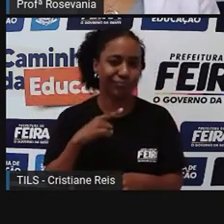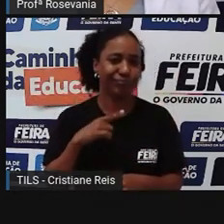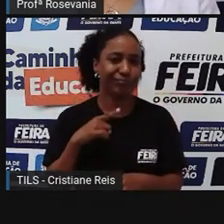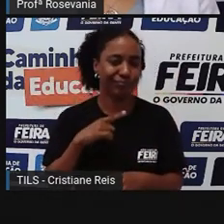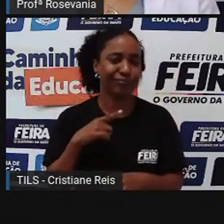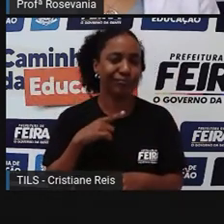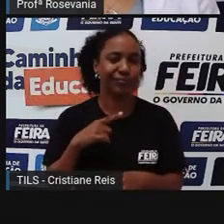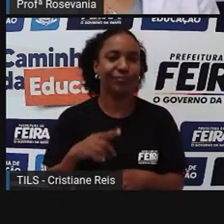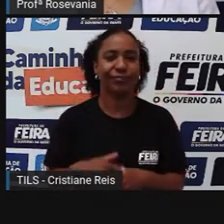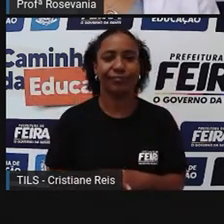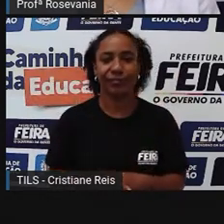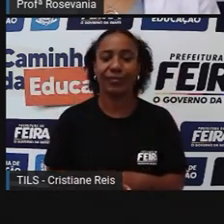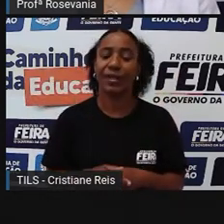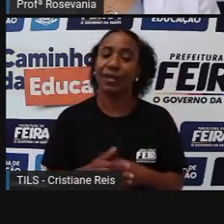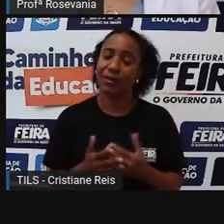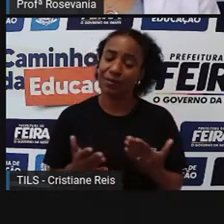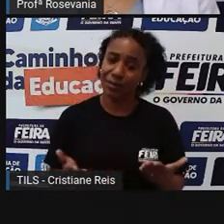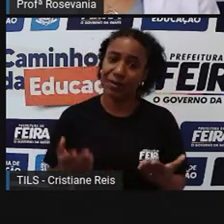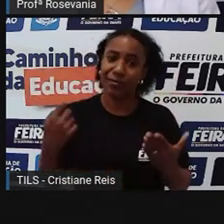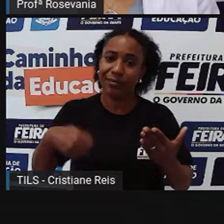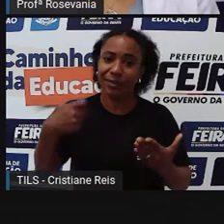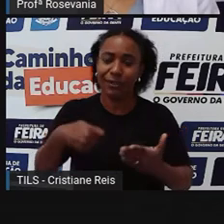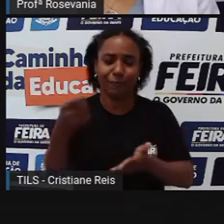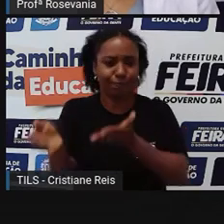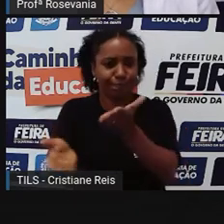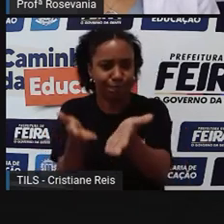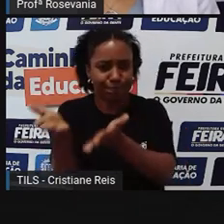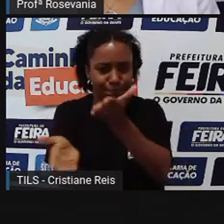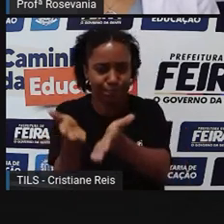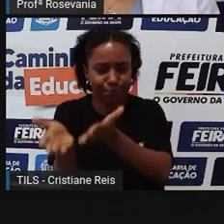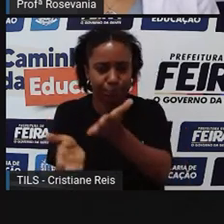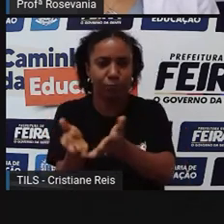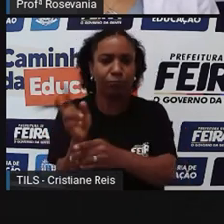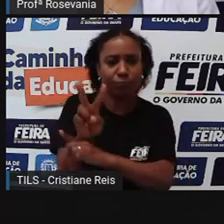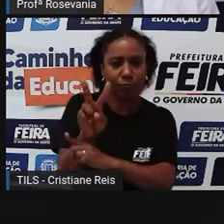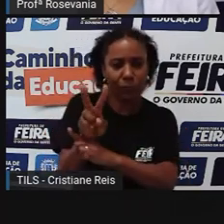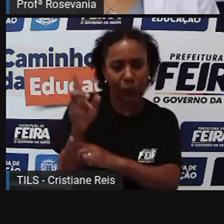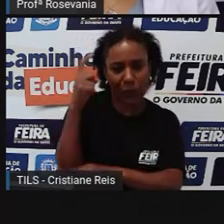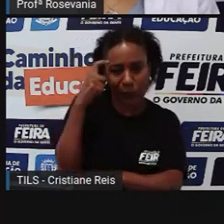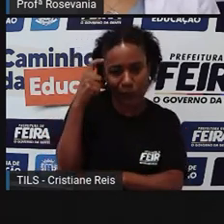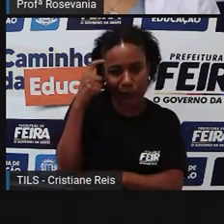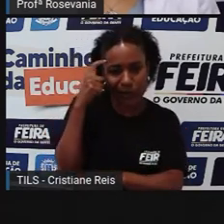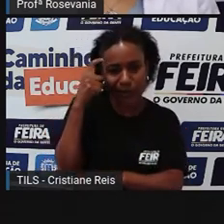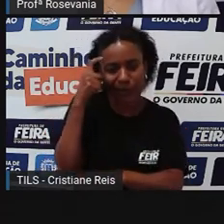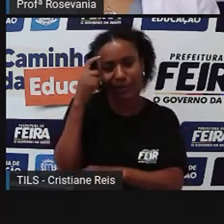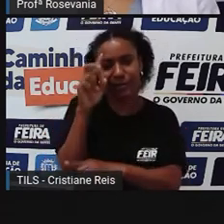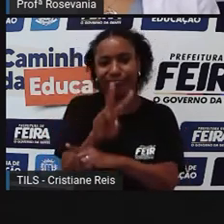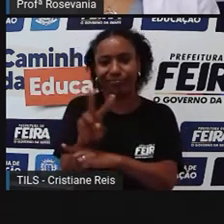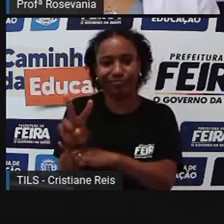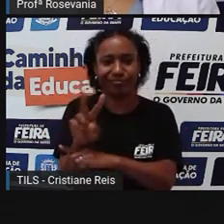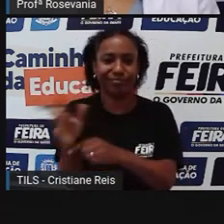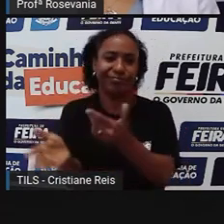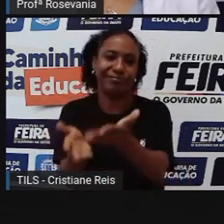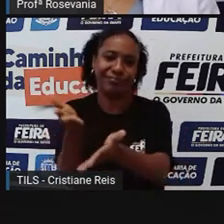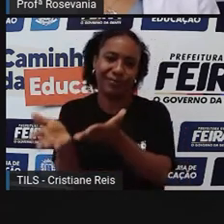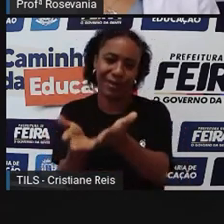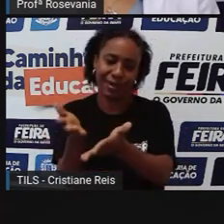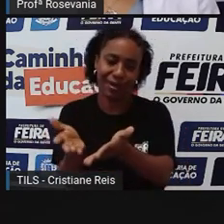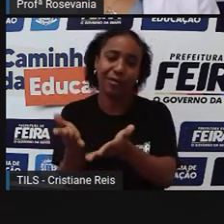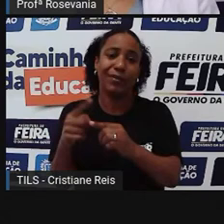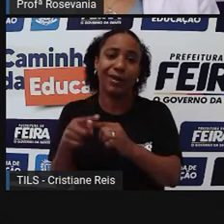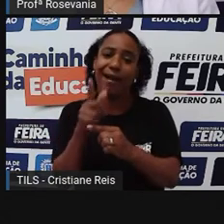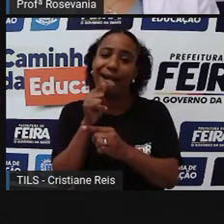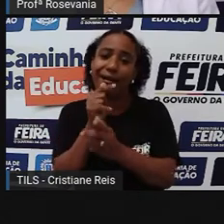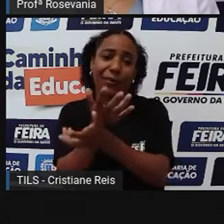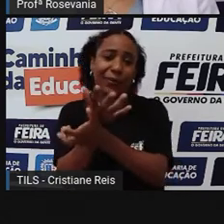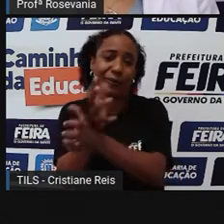esses espaços com um pouco de, com racionalidade, né, para não destruir os mananciais que a gente tem aqui na